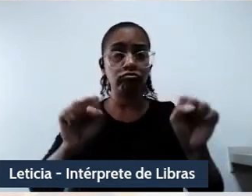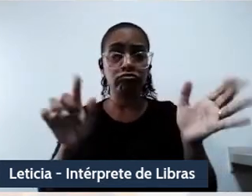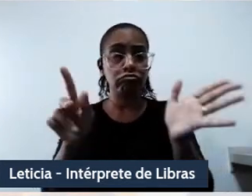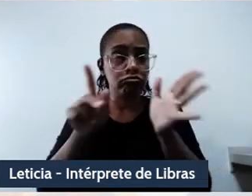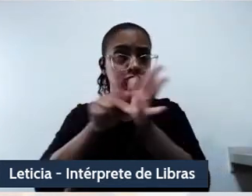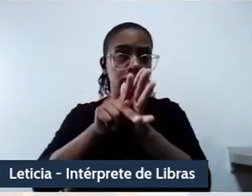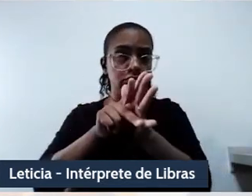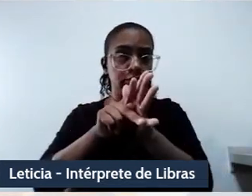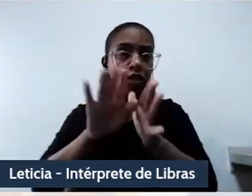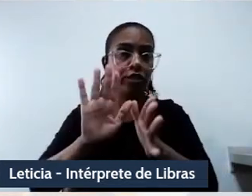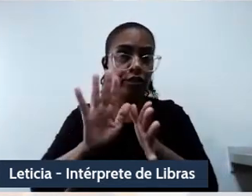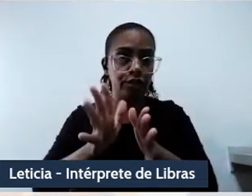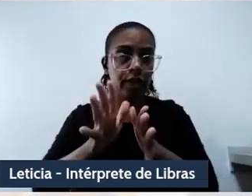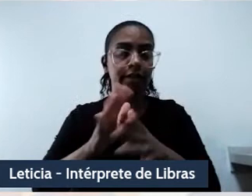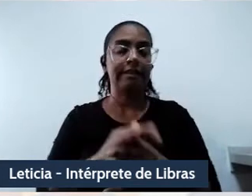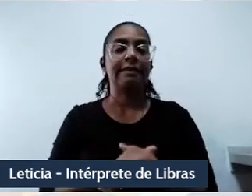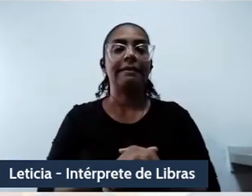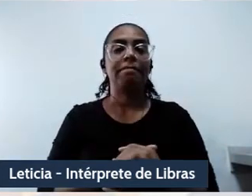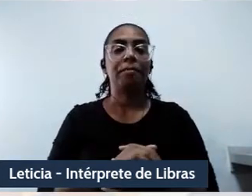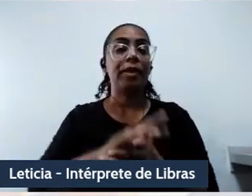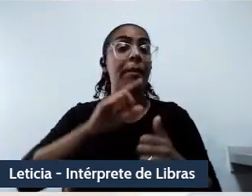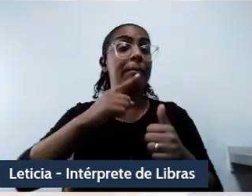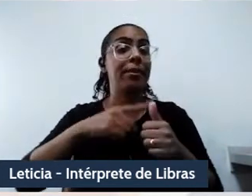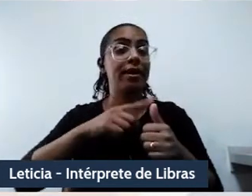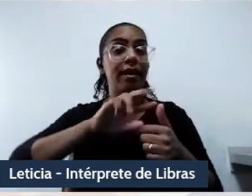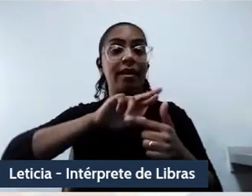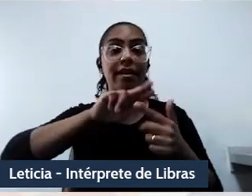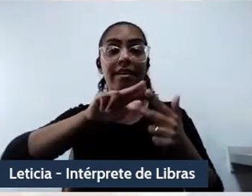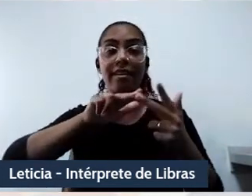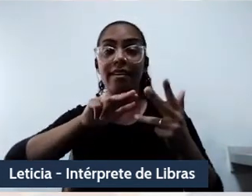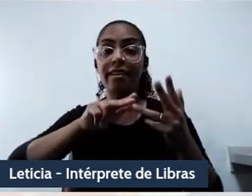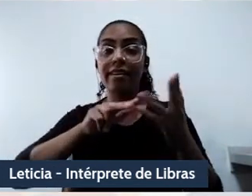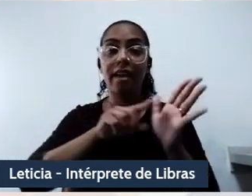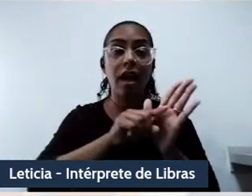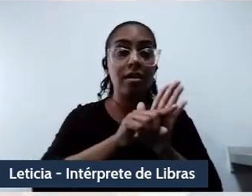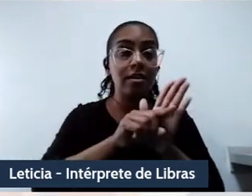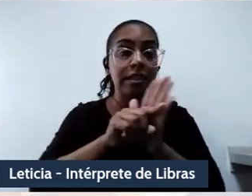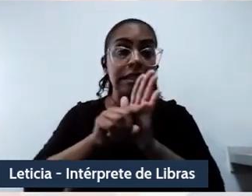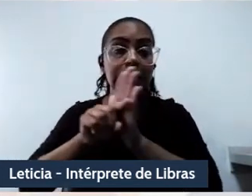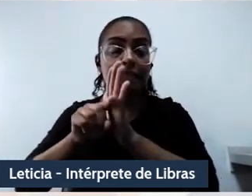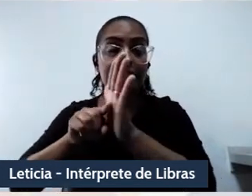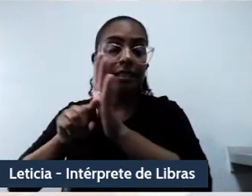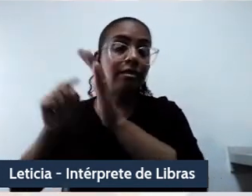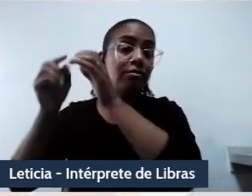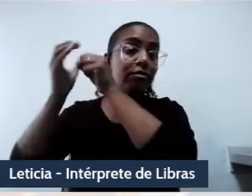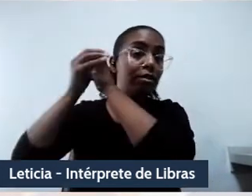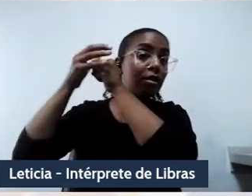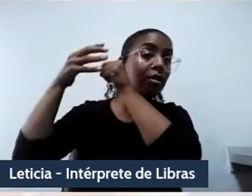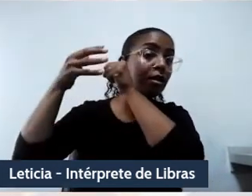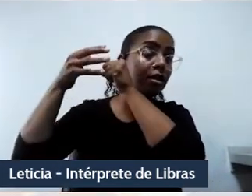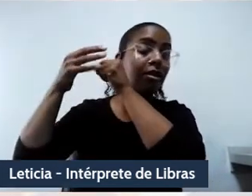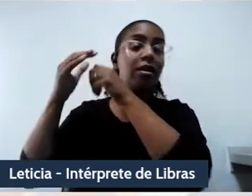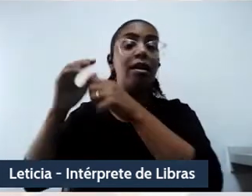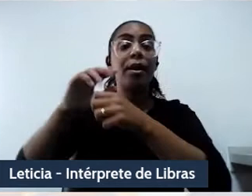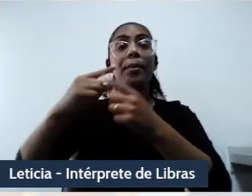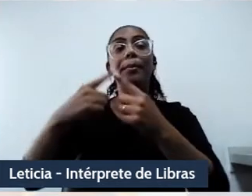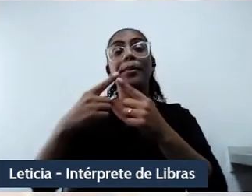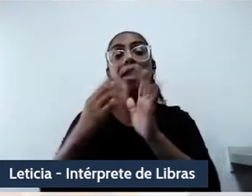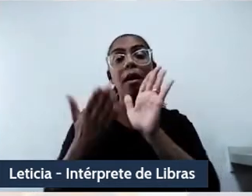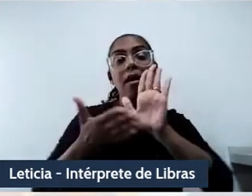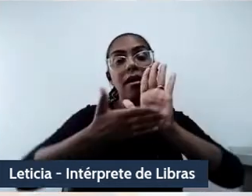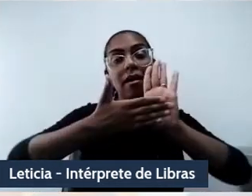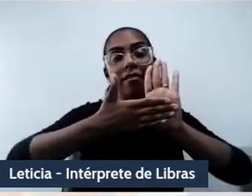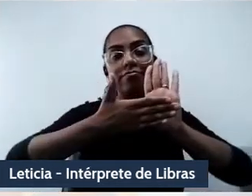-se com a tecnodiversidade enquanto questionamento decolonial de uma proposta epistêmica que suscite a